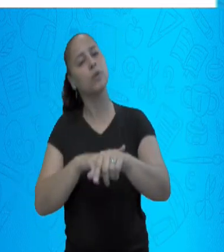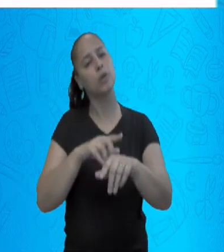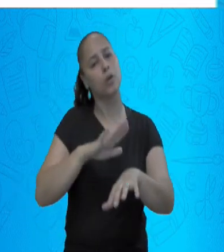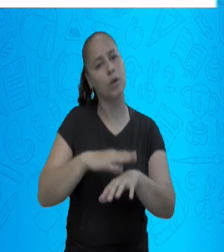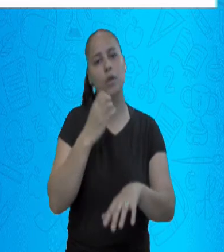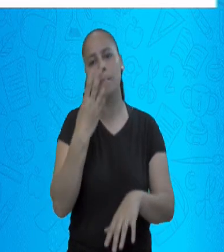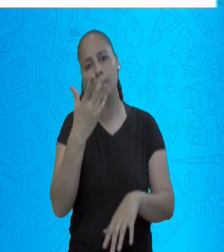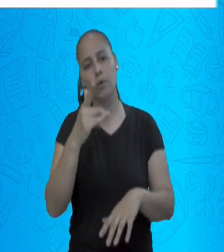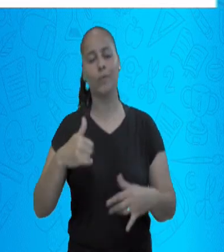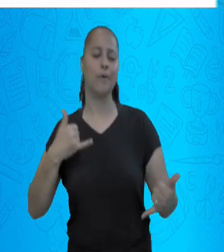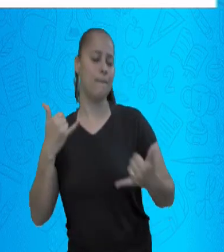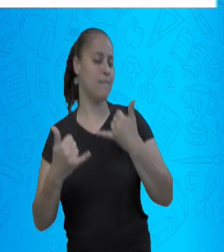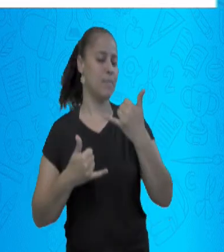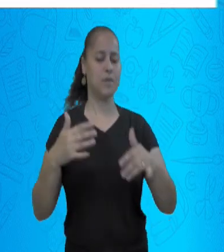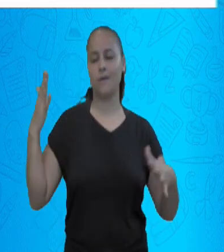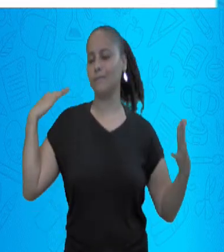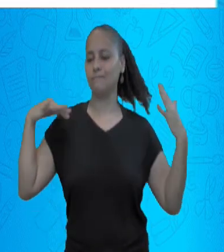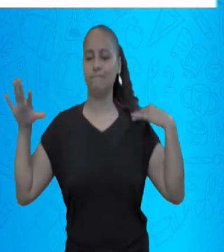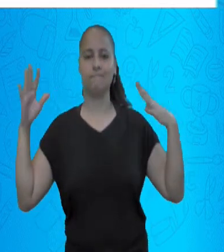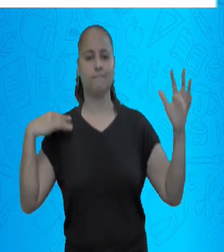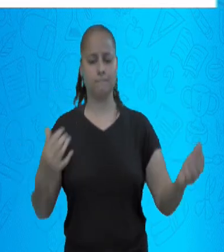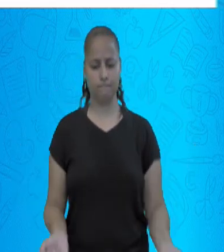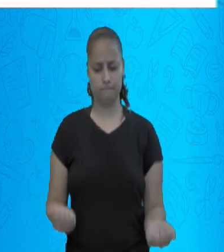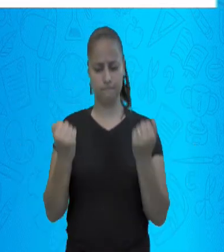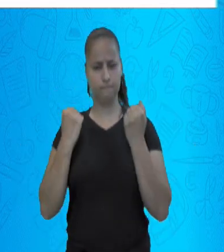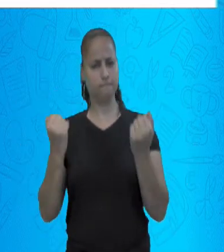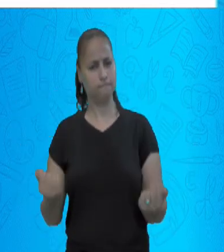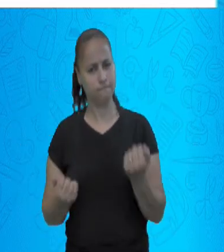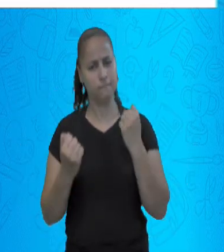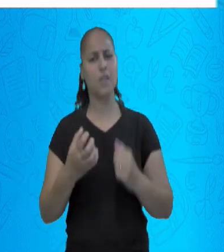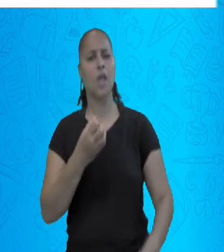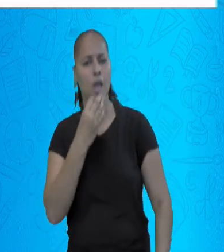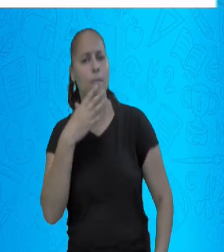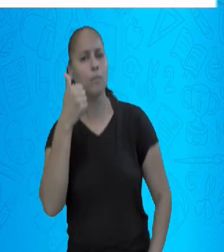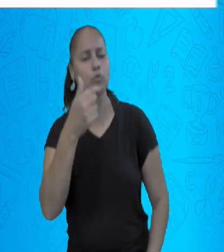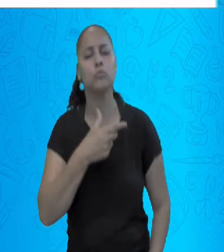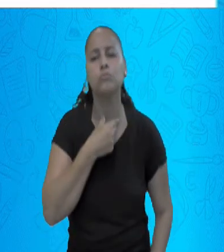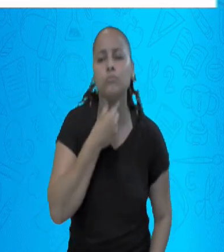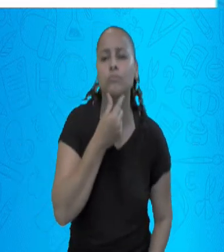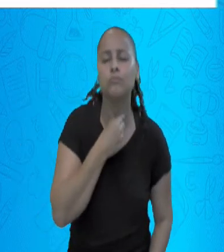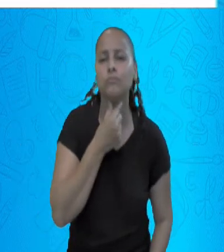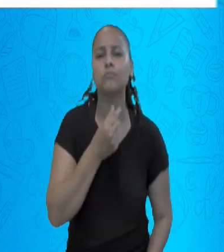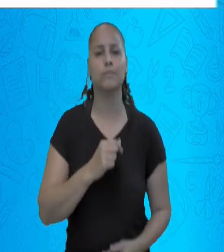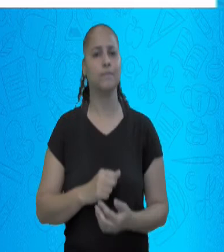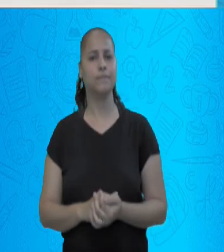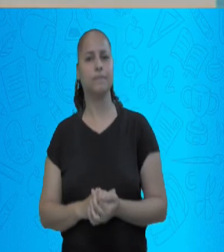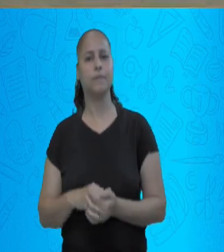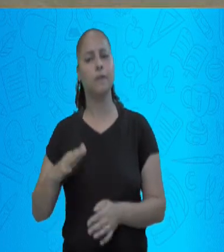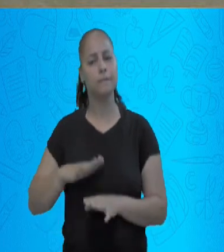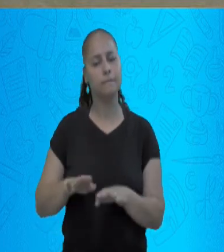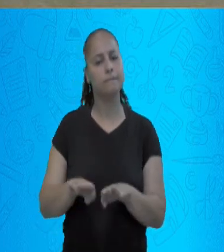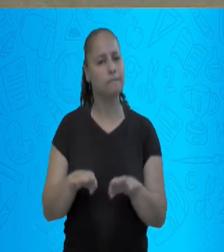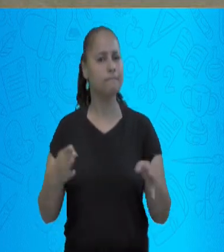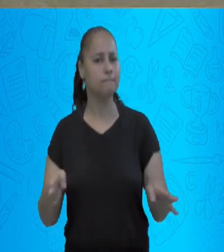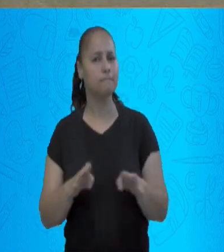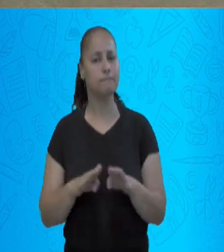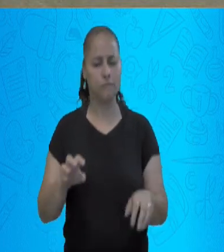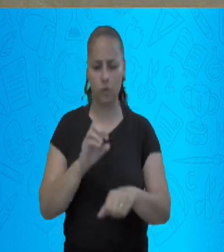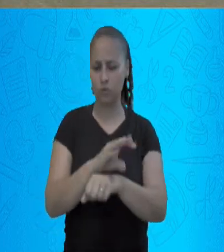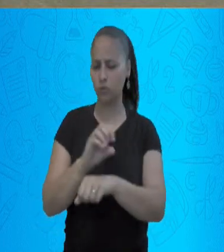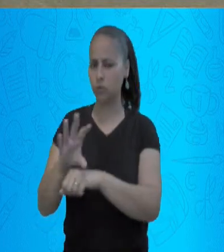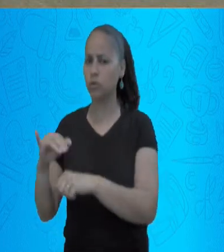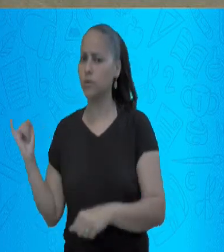e atividades físicas também contribuem para uma boa produção vocal. Então, são dicas